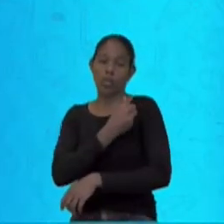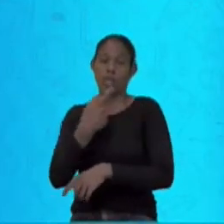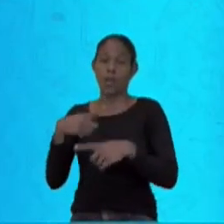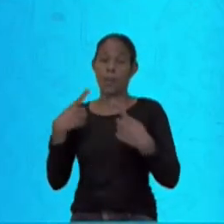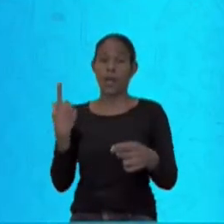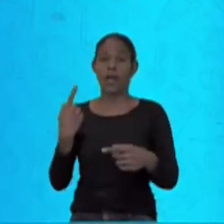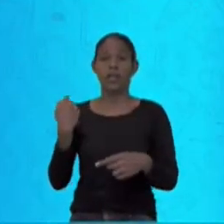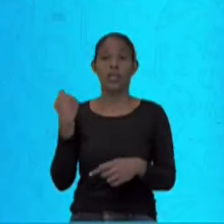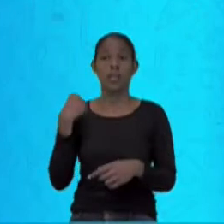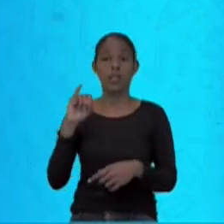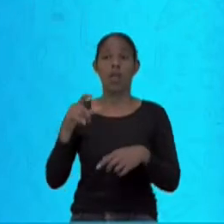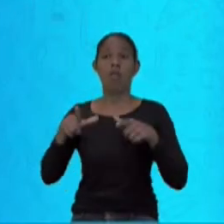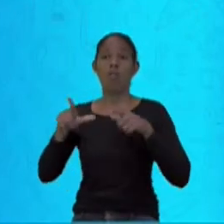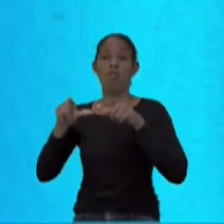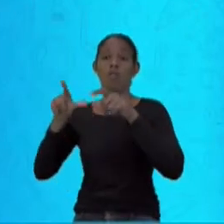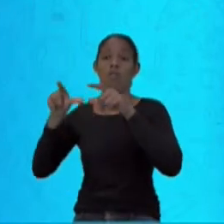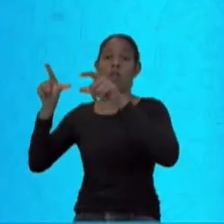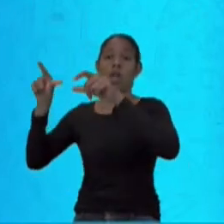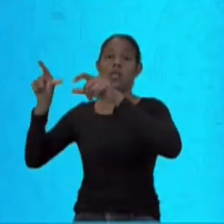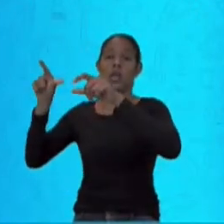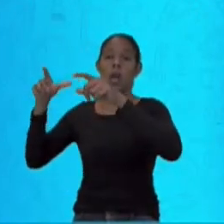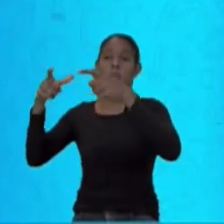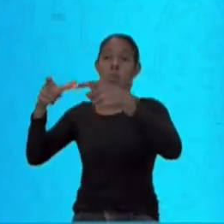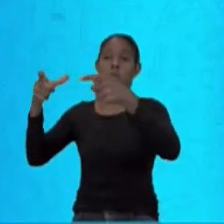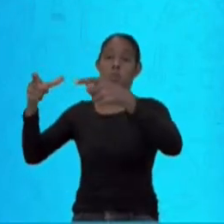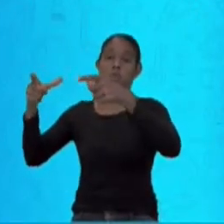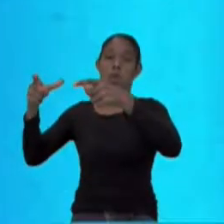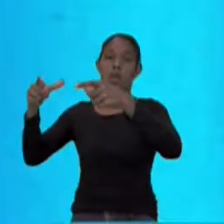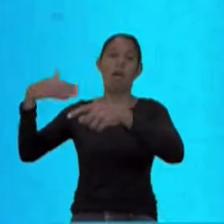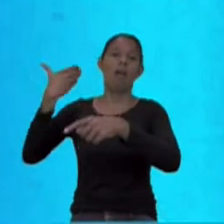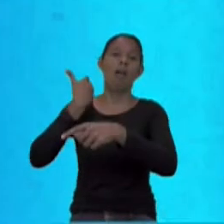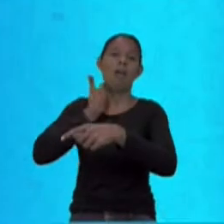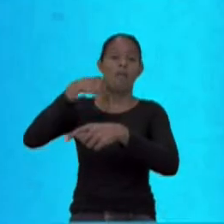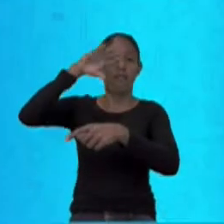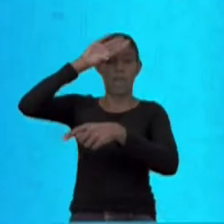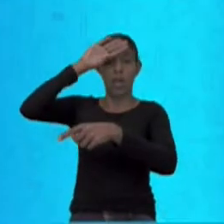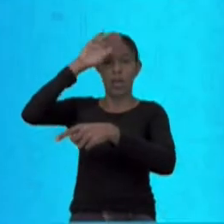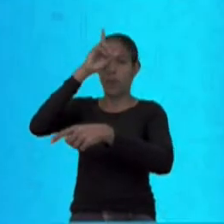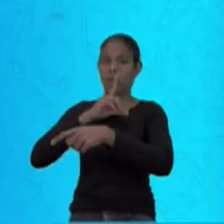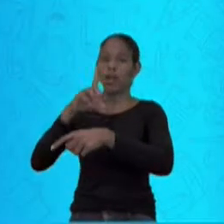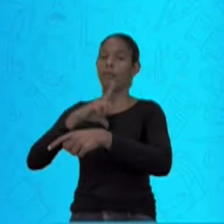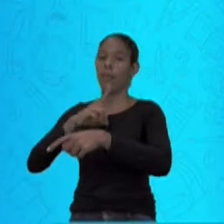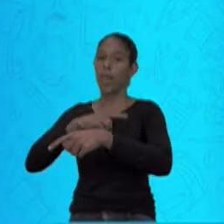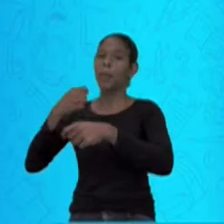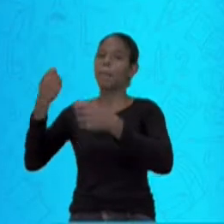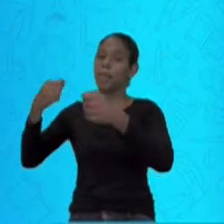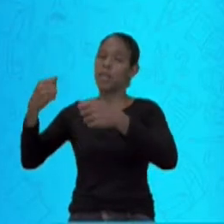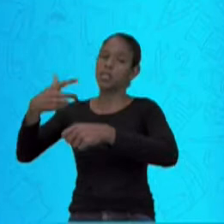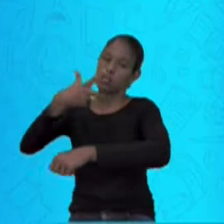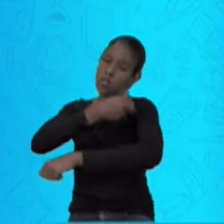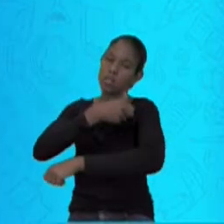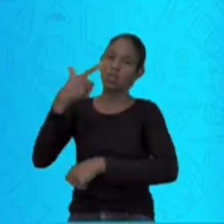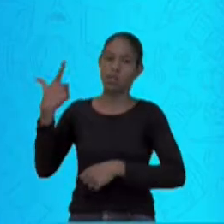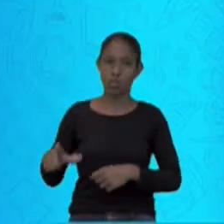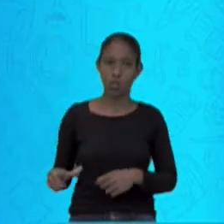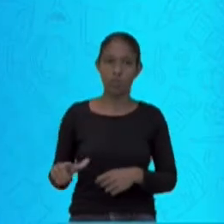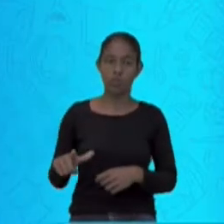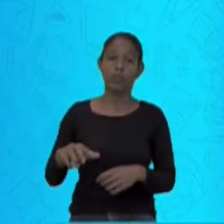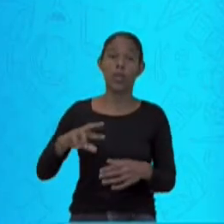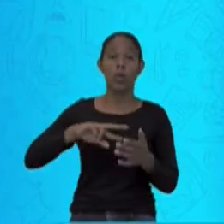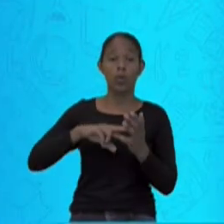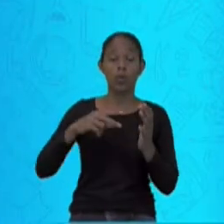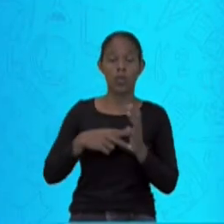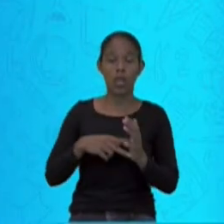Perceba, podemos dizer então que o Aedes aegypti, além das doenças comuns que nós já conhecemos, ele também